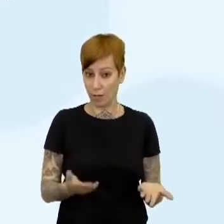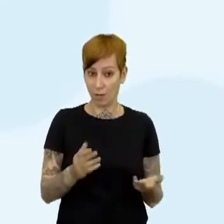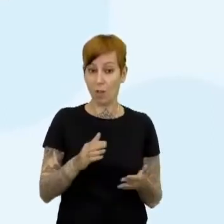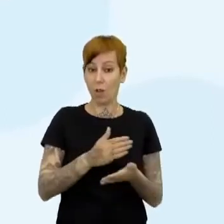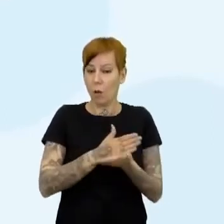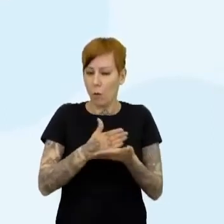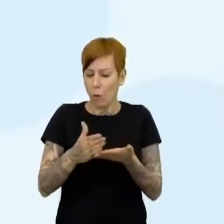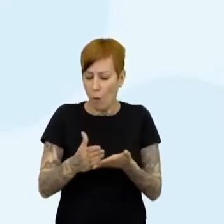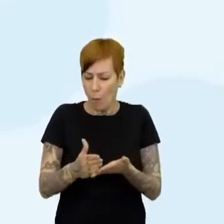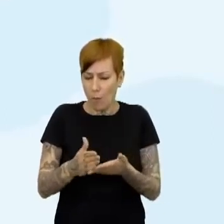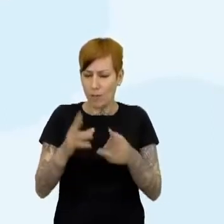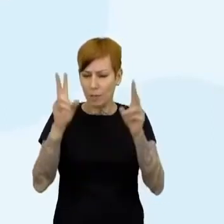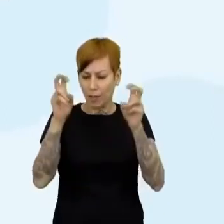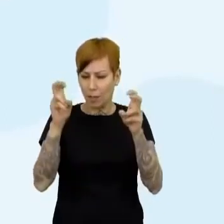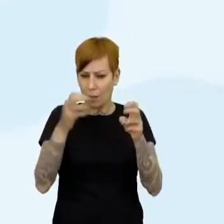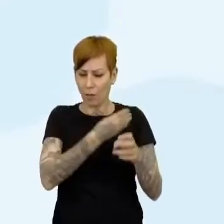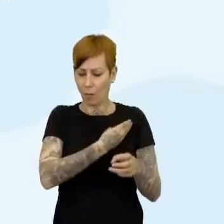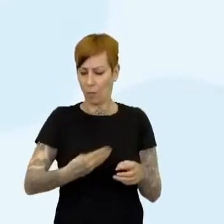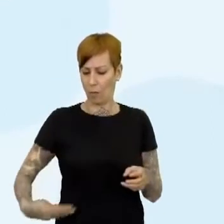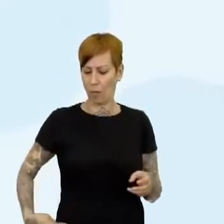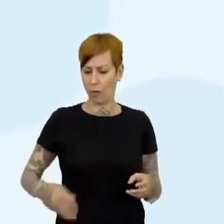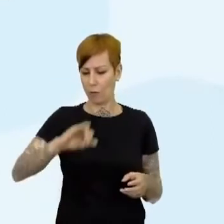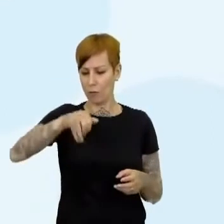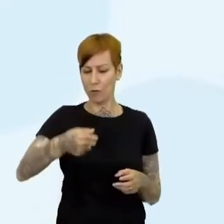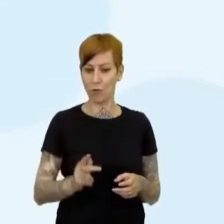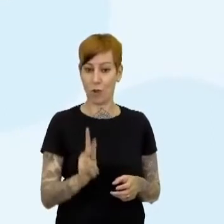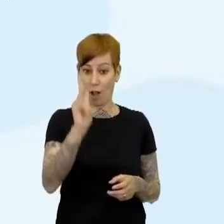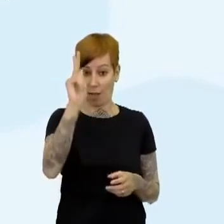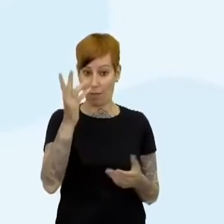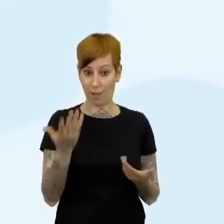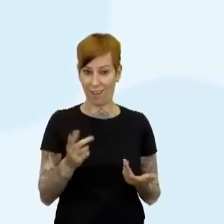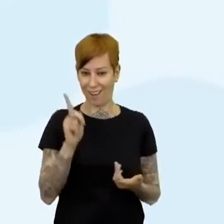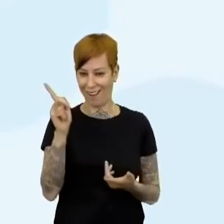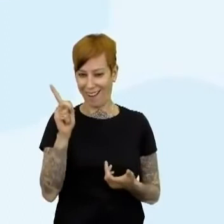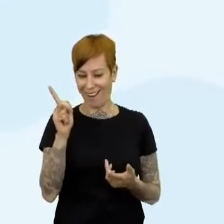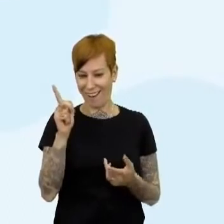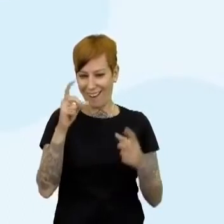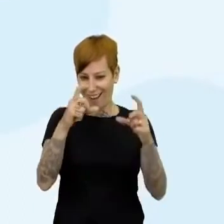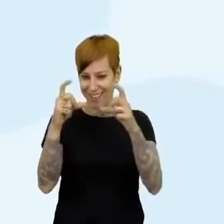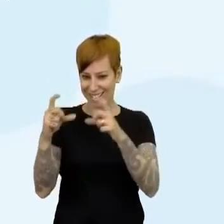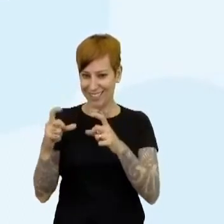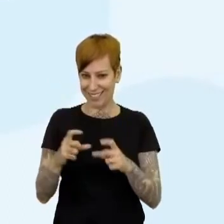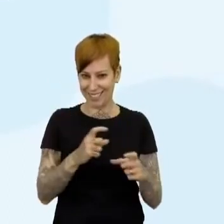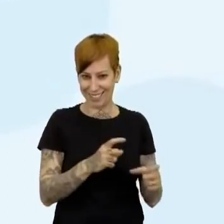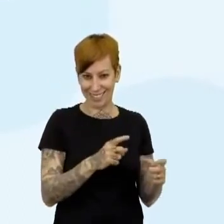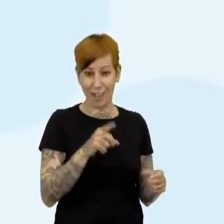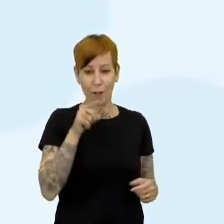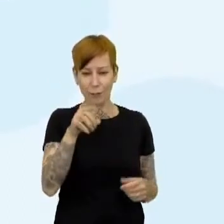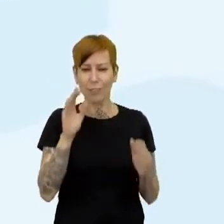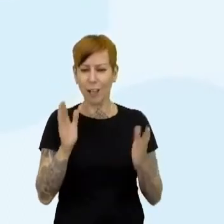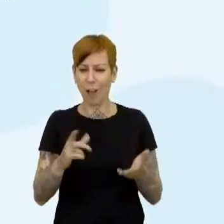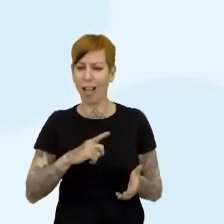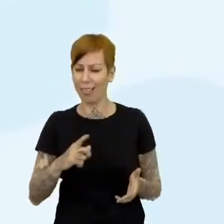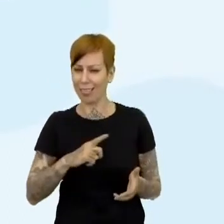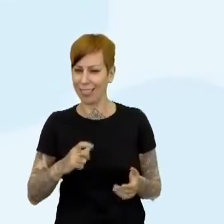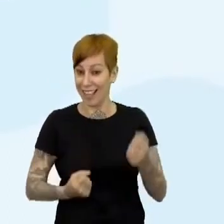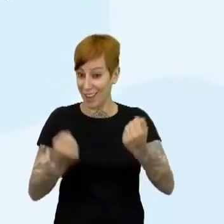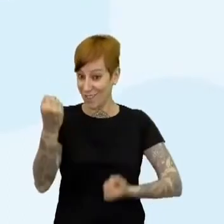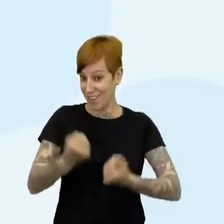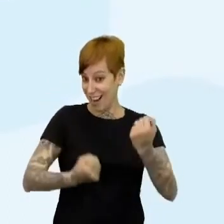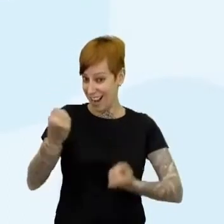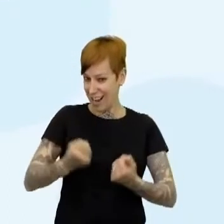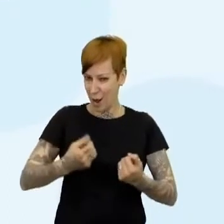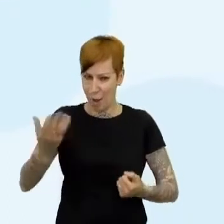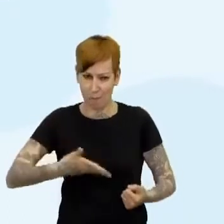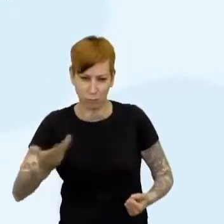JK e tem essa tirinha, né? O JK, ele diz assim, ó, você agora tem um automóvel brasileiro para